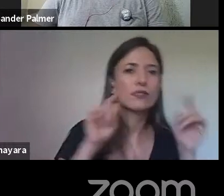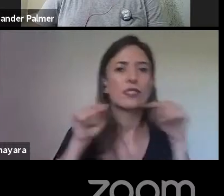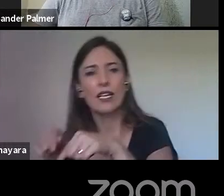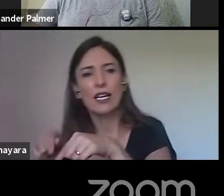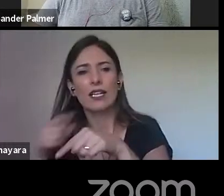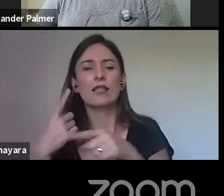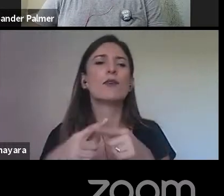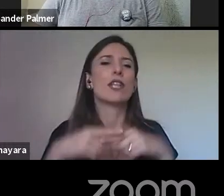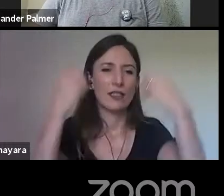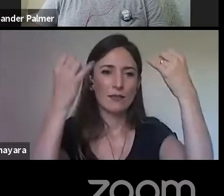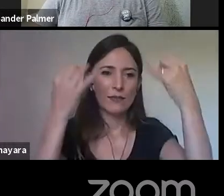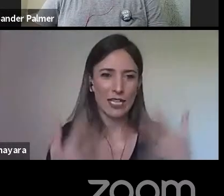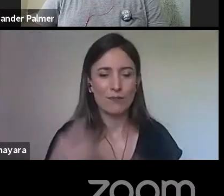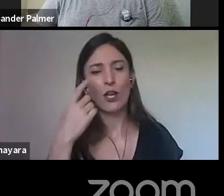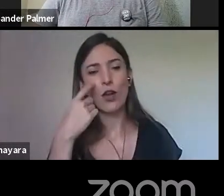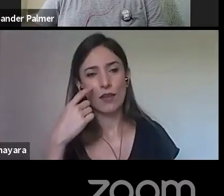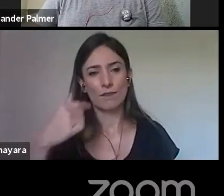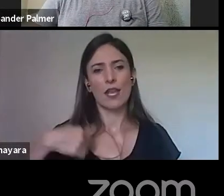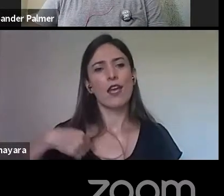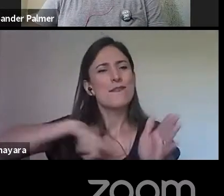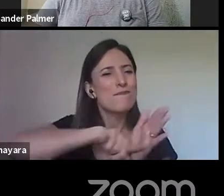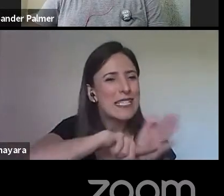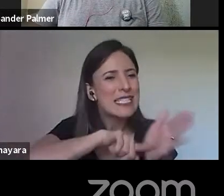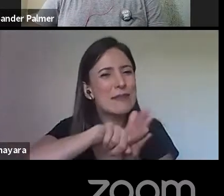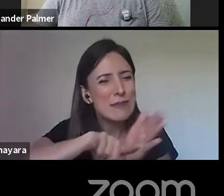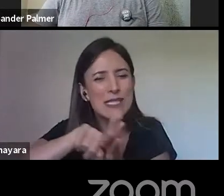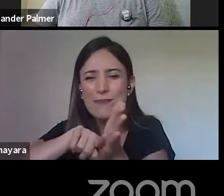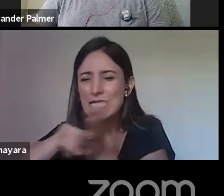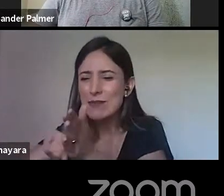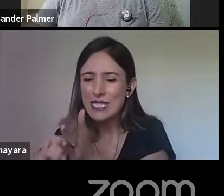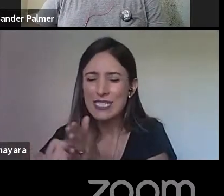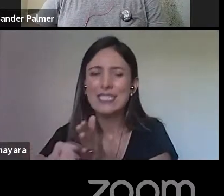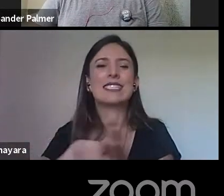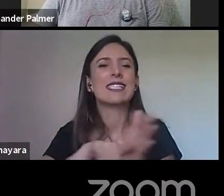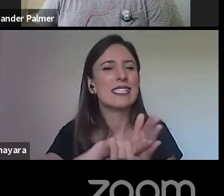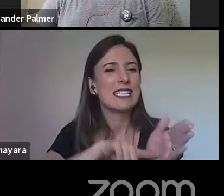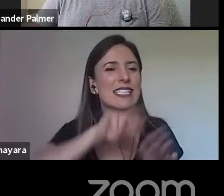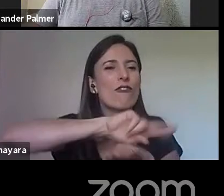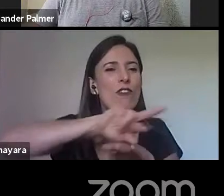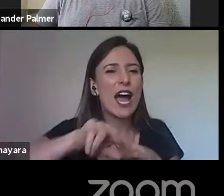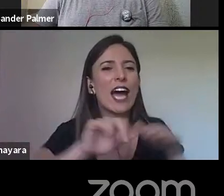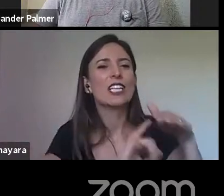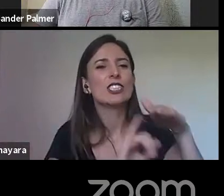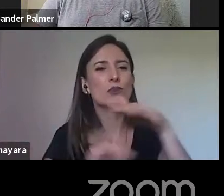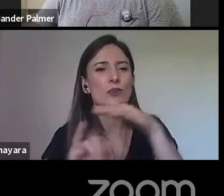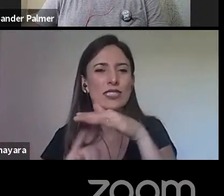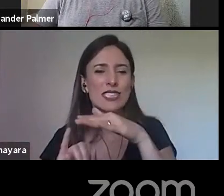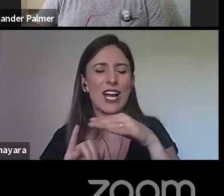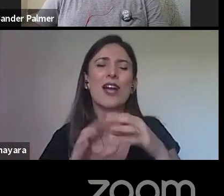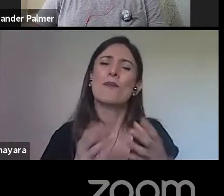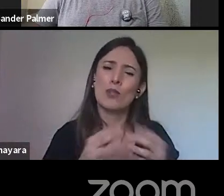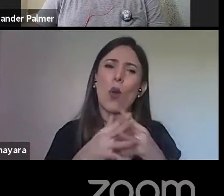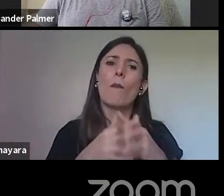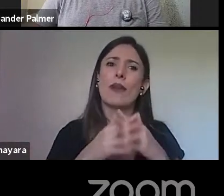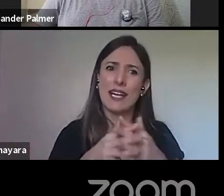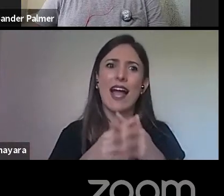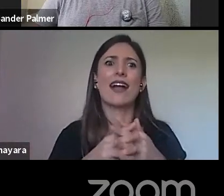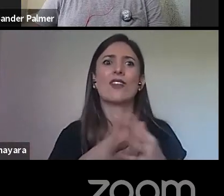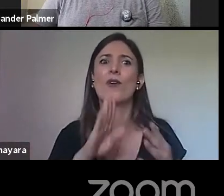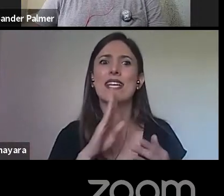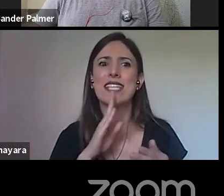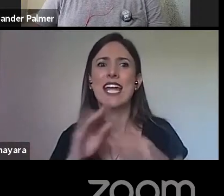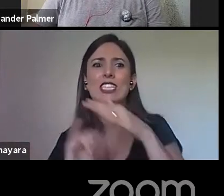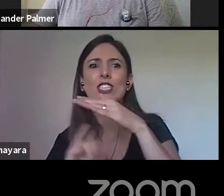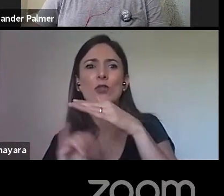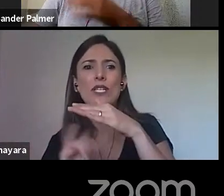ando fazendo, que é muito complexo a gente pensar em instituições que nem documentos às vezes produziram, né? Porque